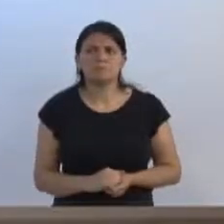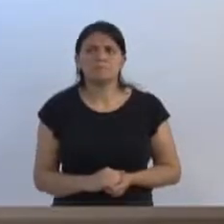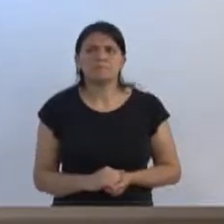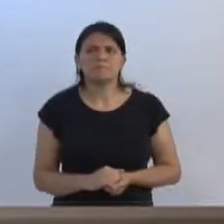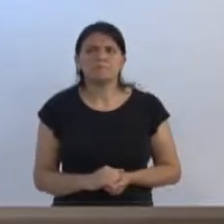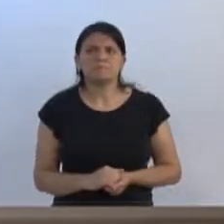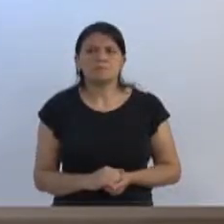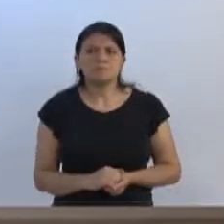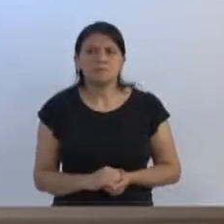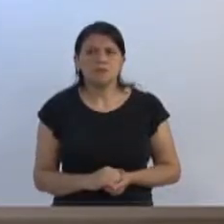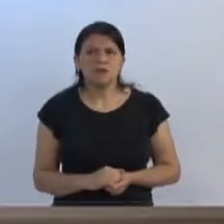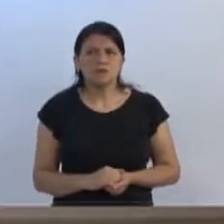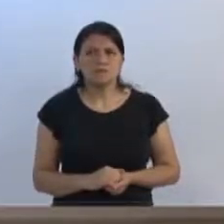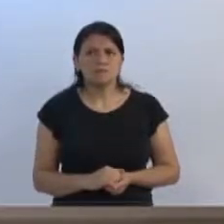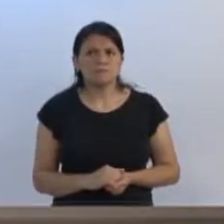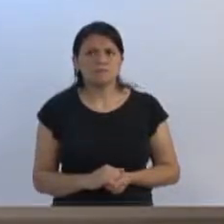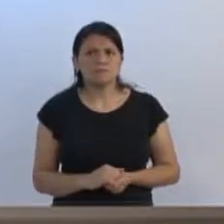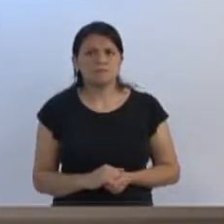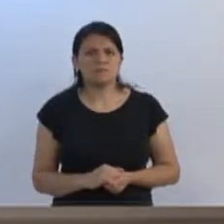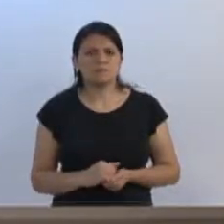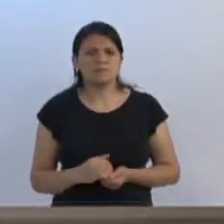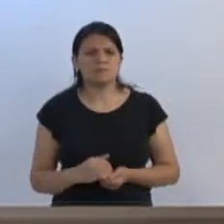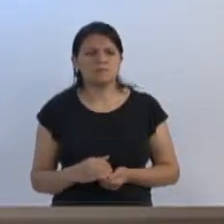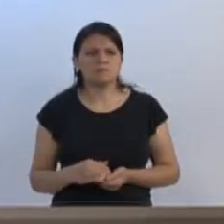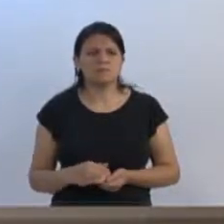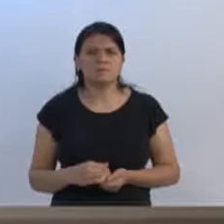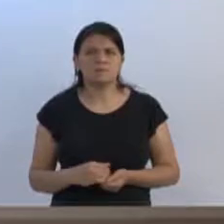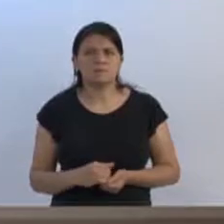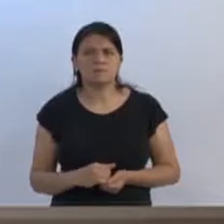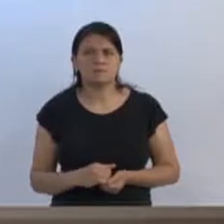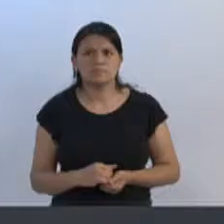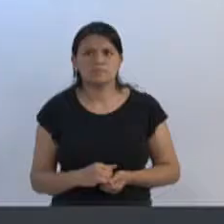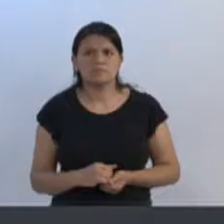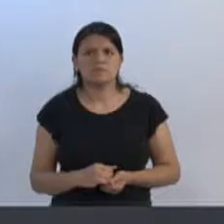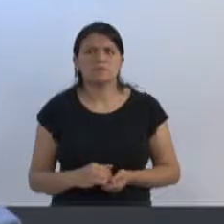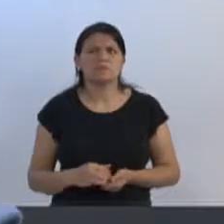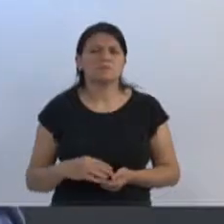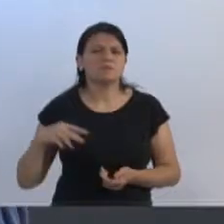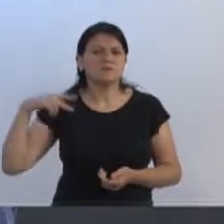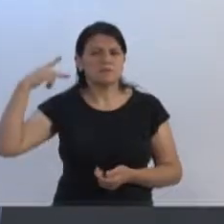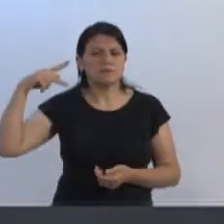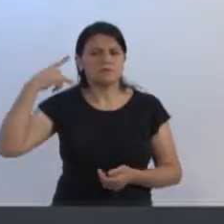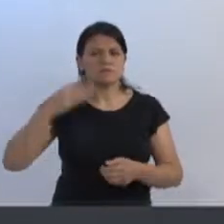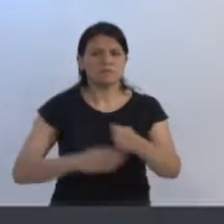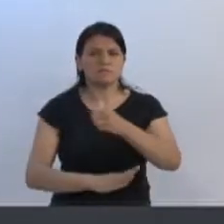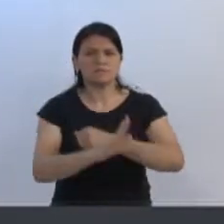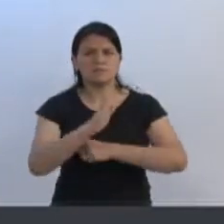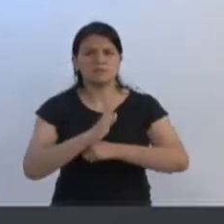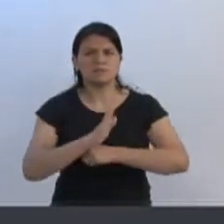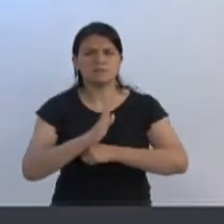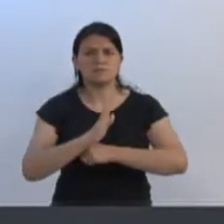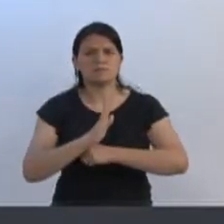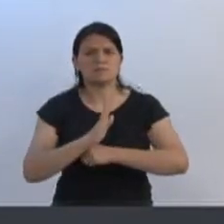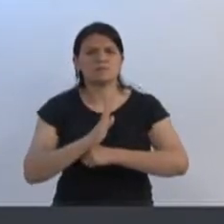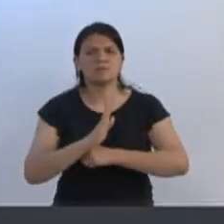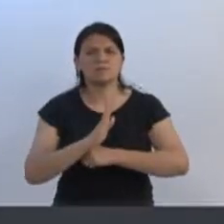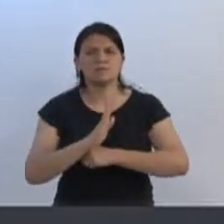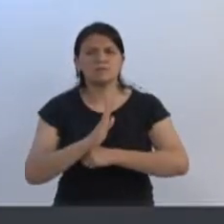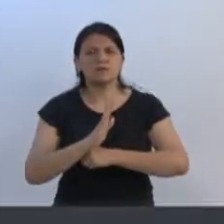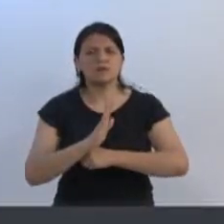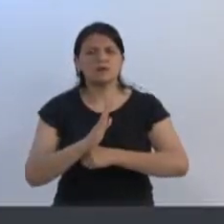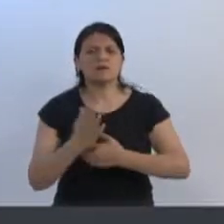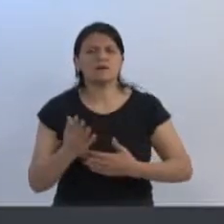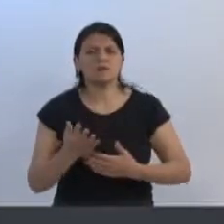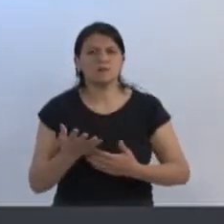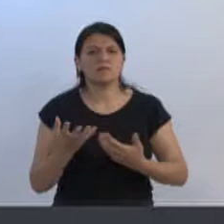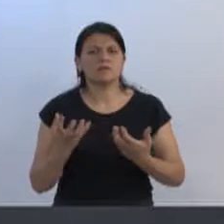então, com autorização do orador, em aparte, o vereador Ito. Vereador Zeca Bombeiro, quero que seja solidário a